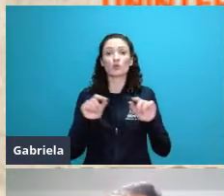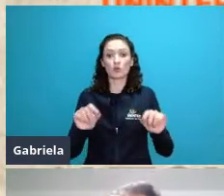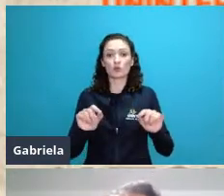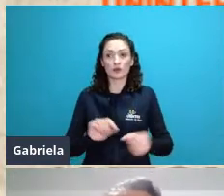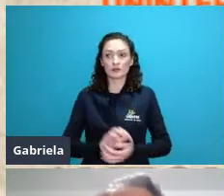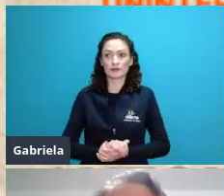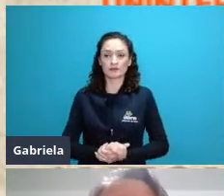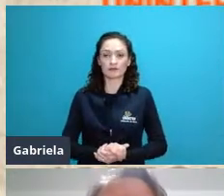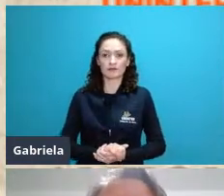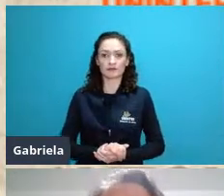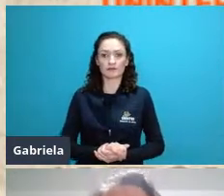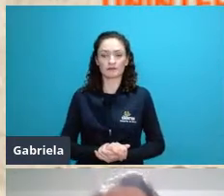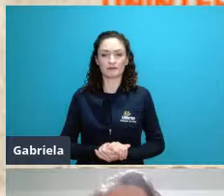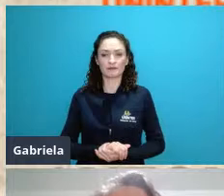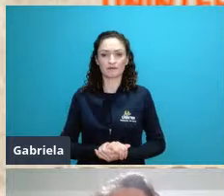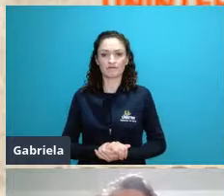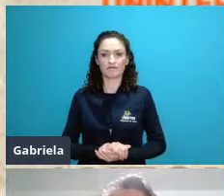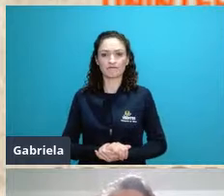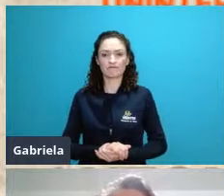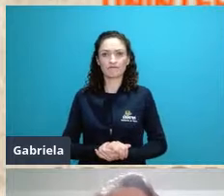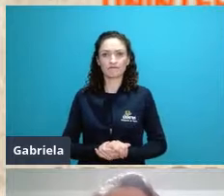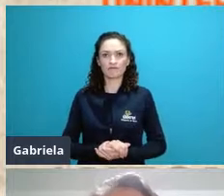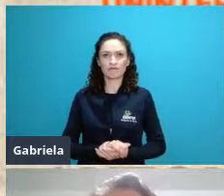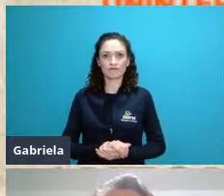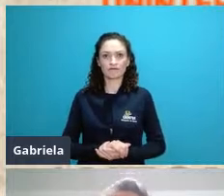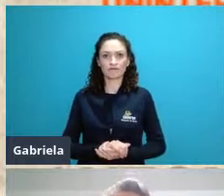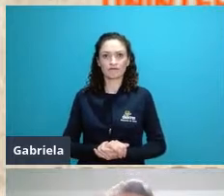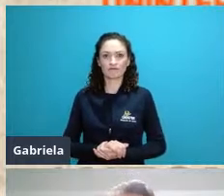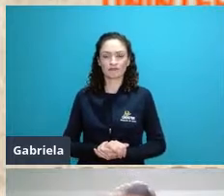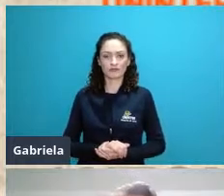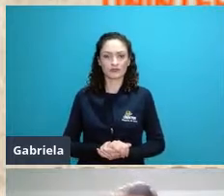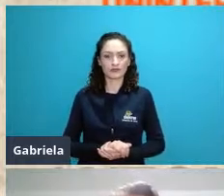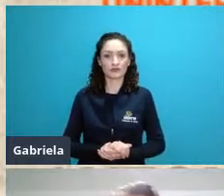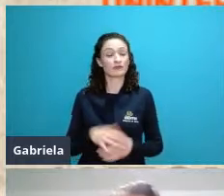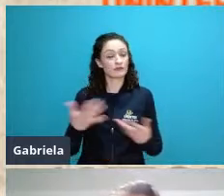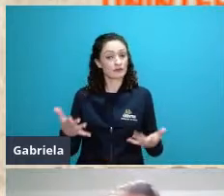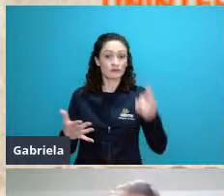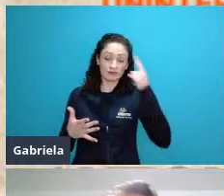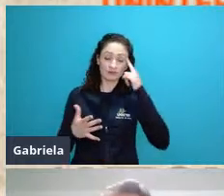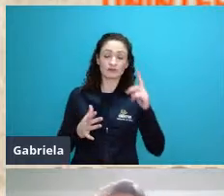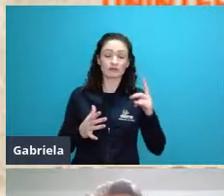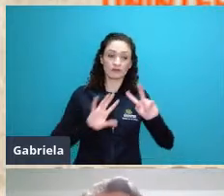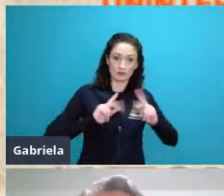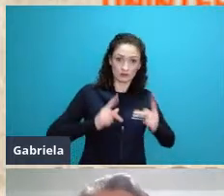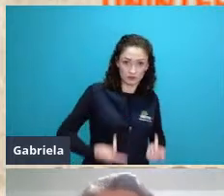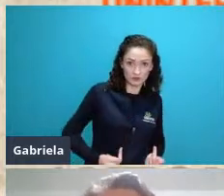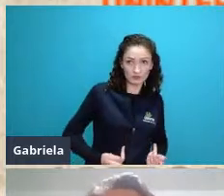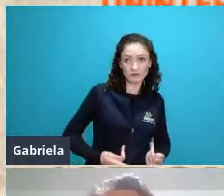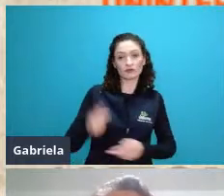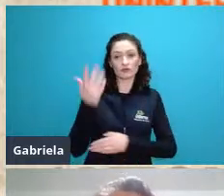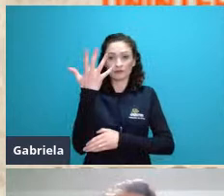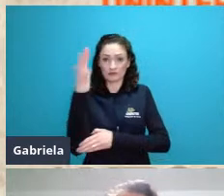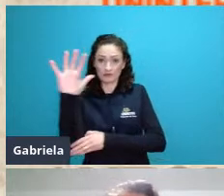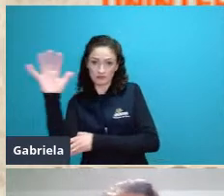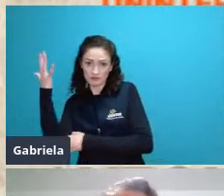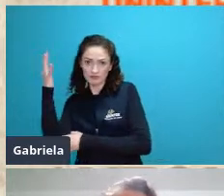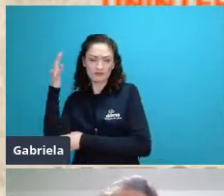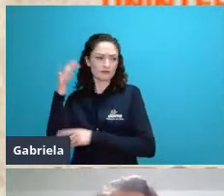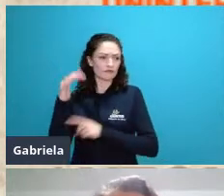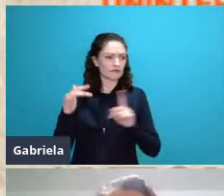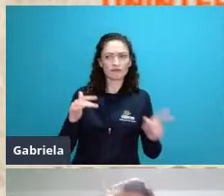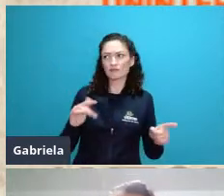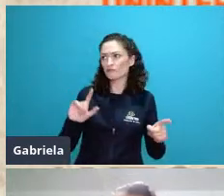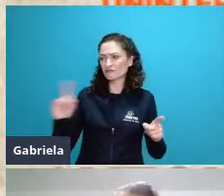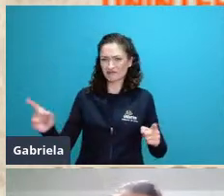a humanidade ela não precisa ser vista como parte da natureza né desculpa ela precisa ser vista